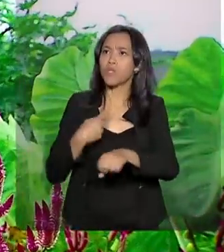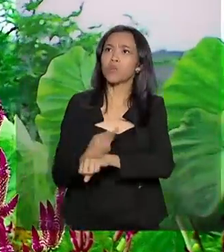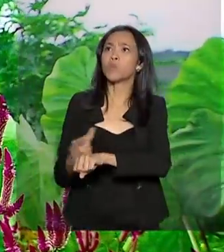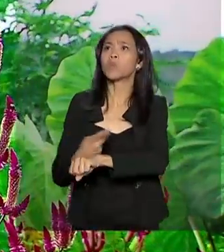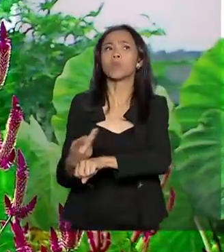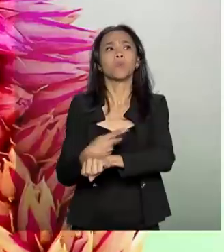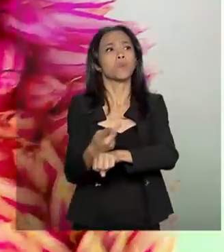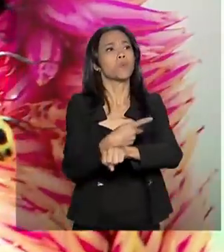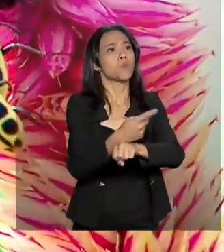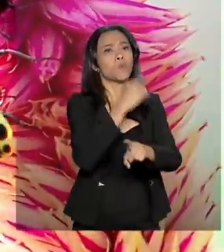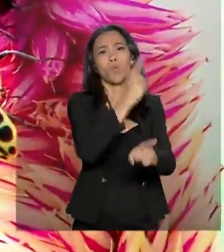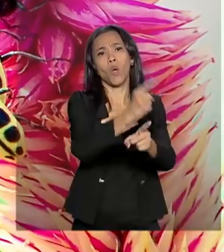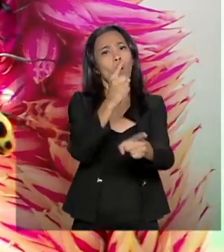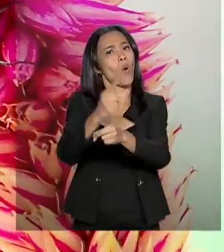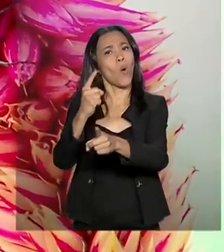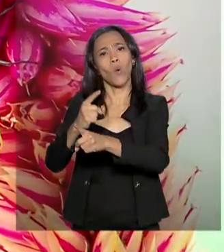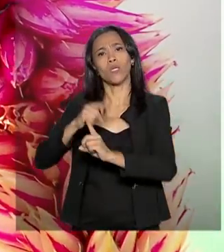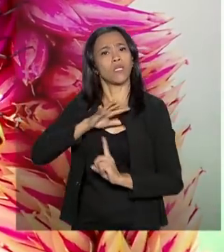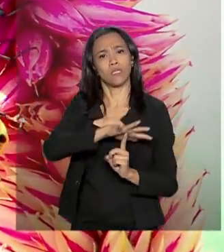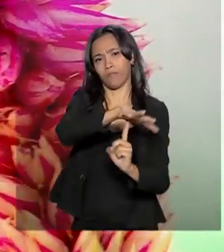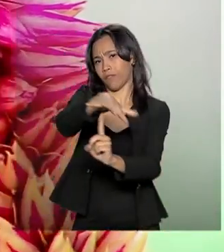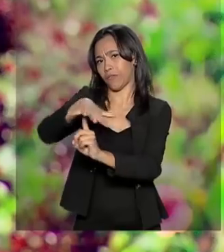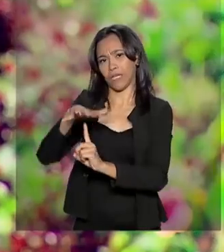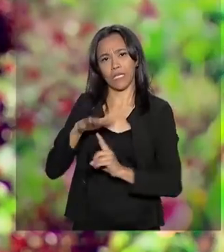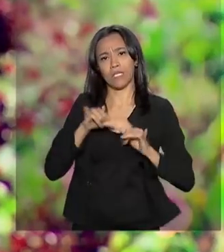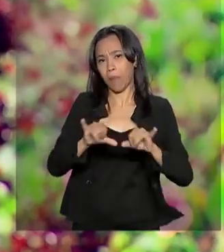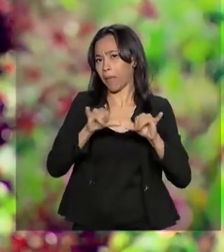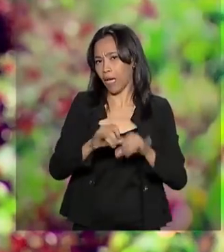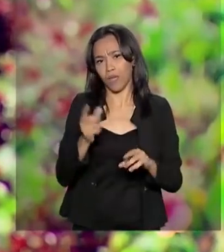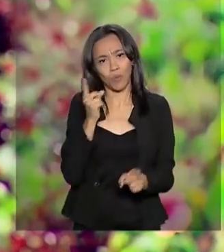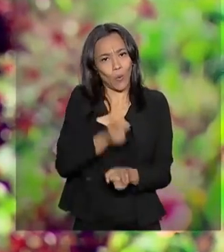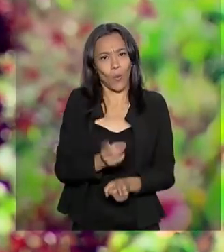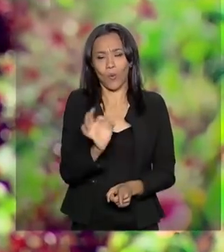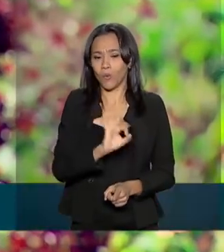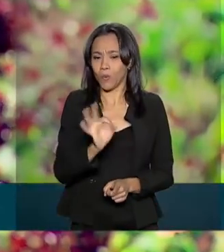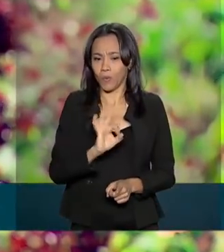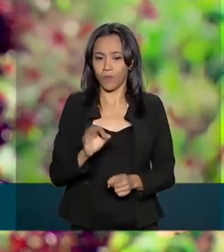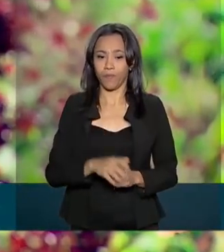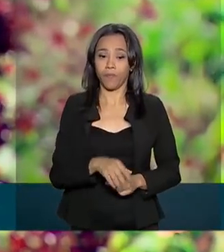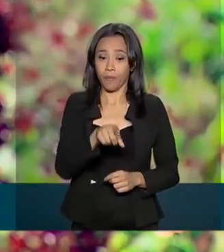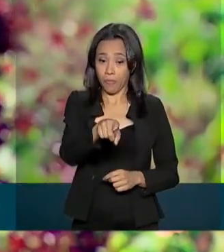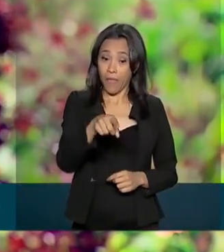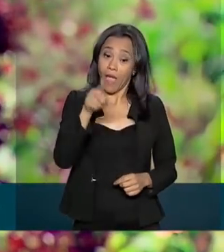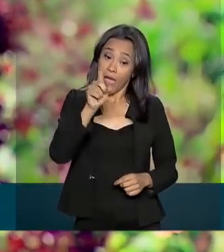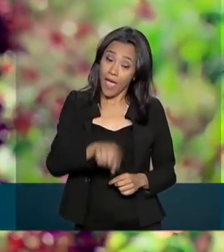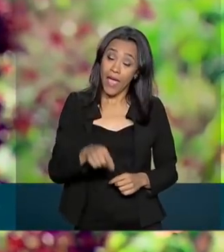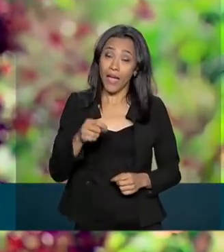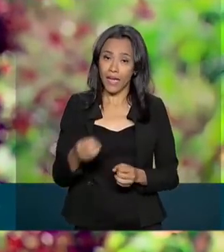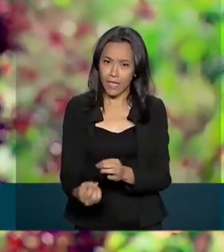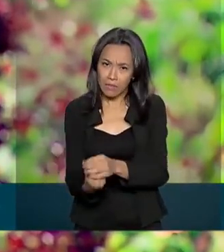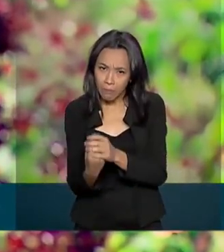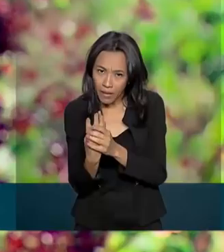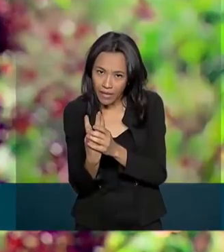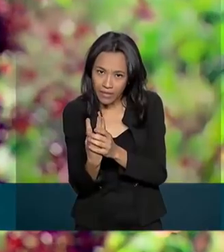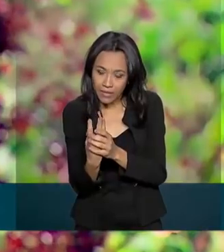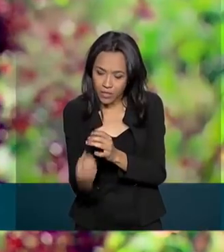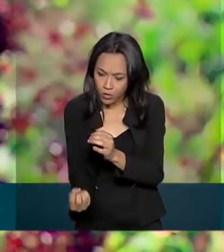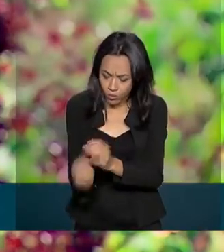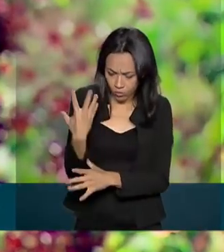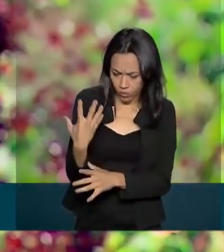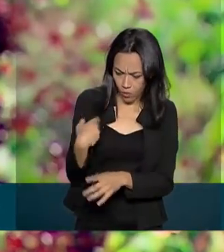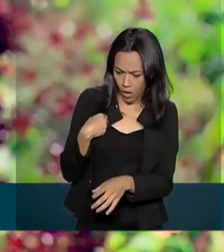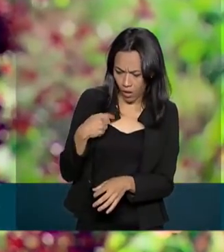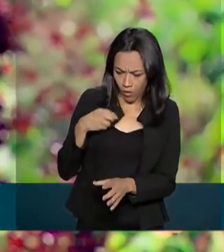facilmente nas feiras e mercados. Seriam aquelas plantas invasoras, consideradas invasoras, porque